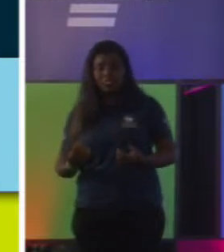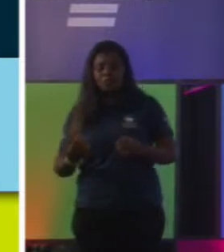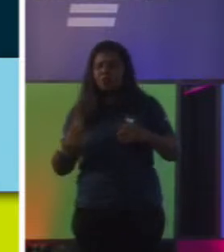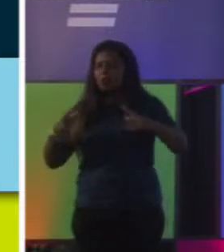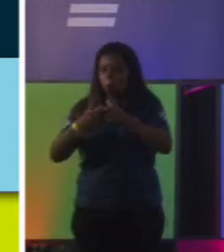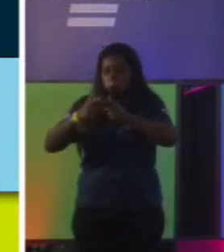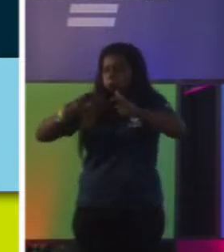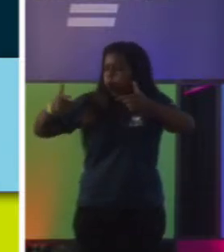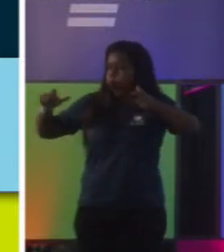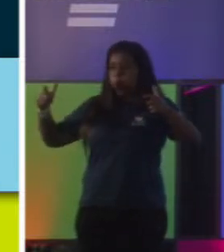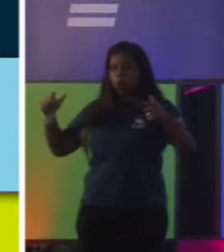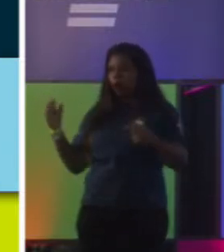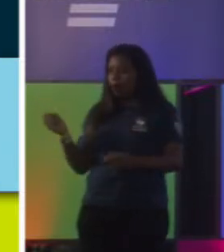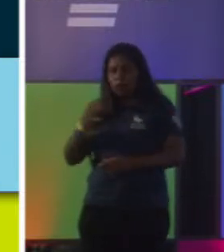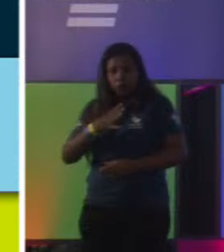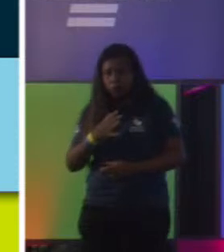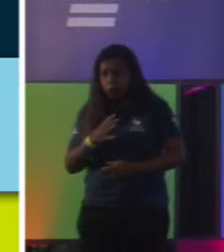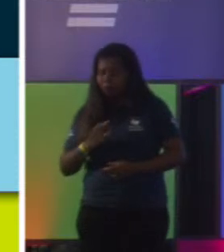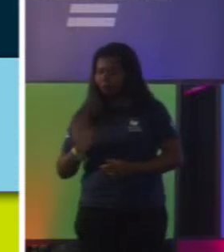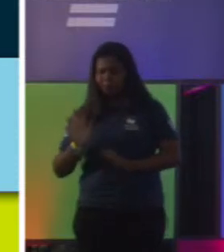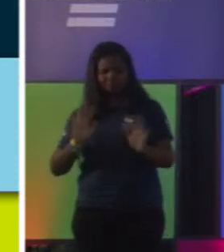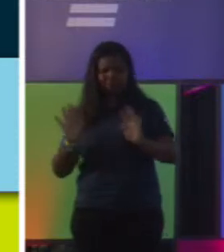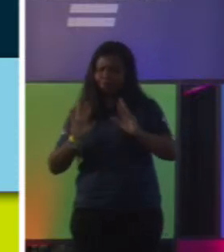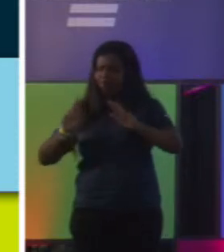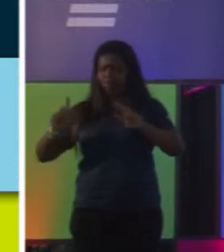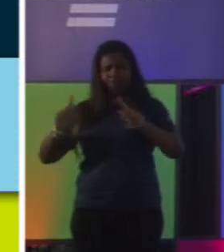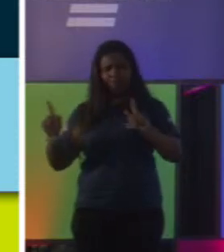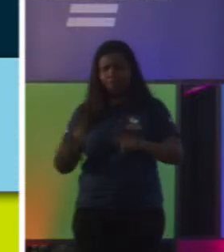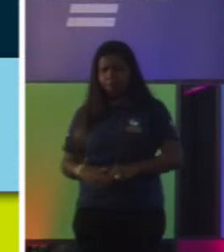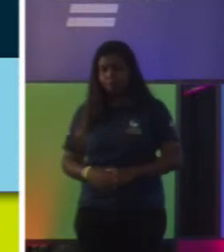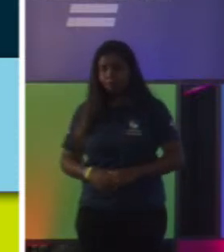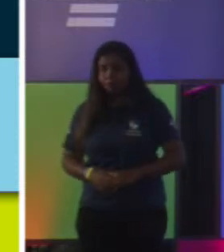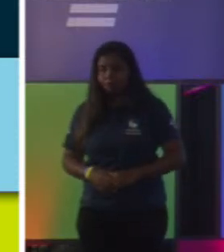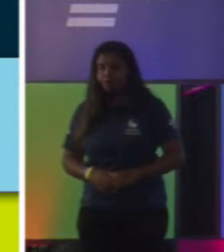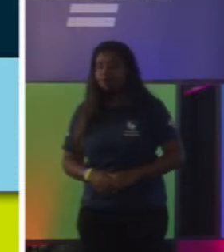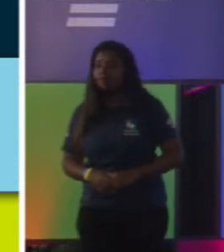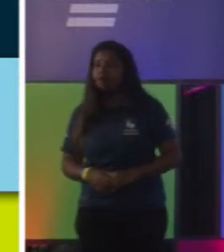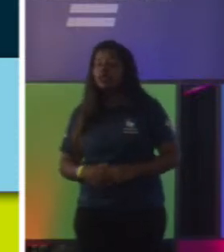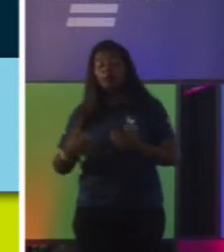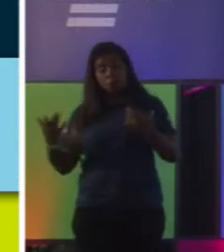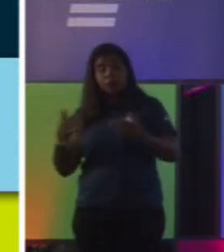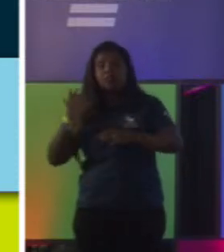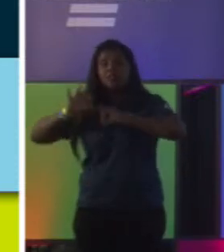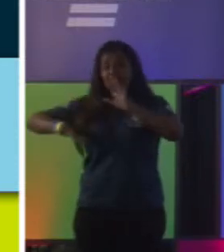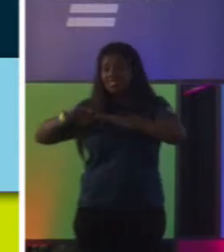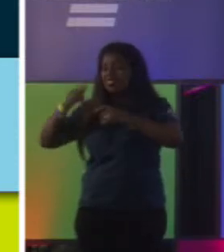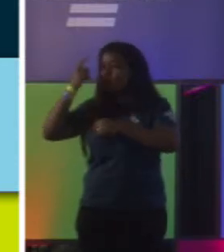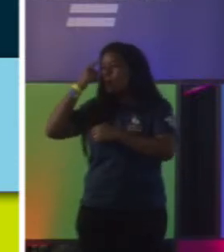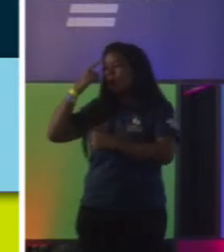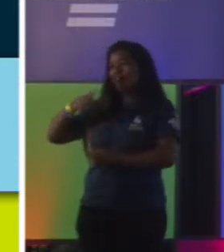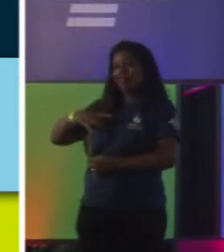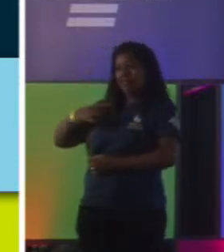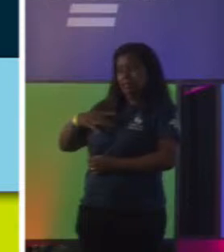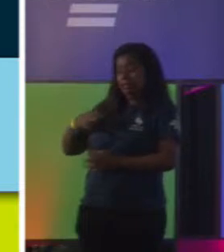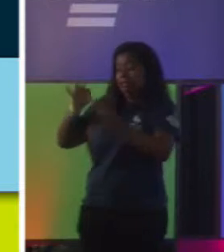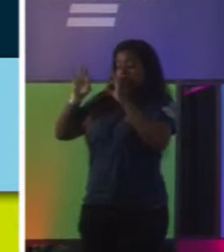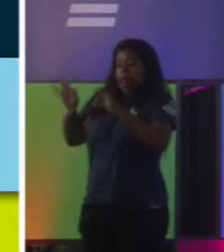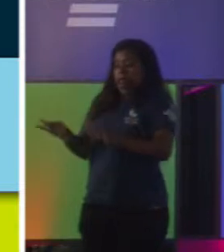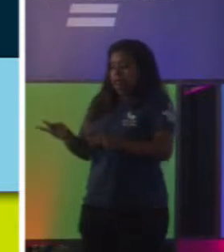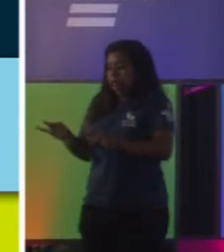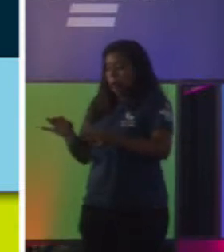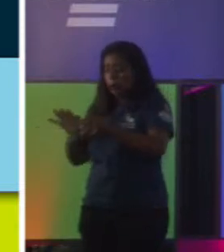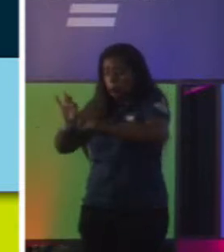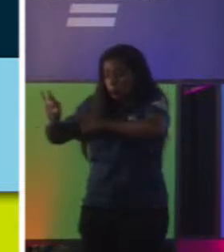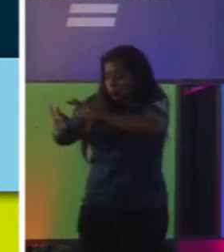negócio gigantesco. Geralmente, a gente está acostumado a ter muita certeza e a gente quer resolver essa certeza e esse medo fazendo o quê? Não, eu tenho certeza, eu vou entregar um